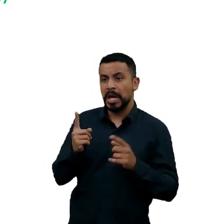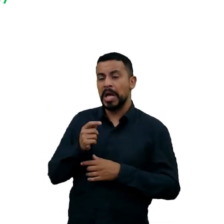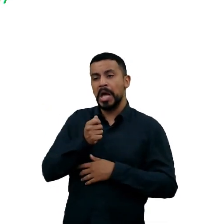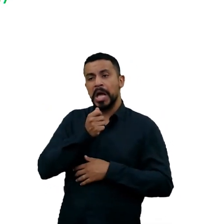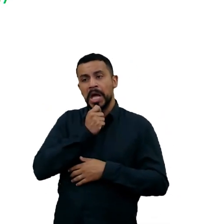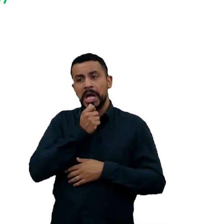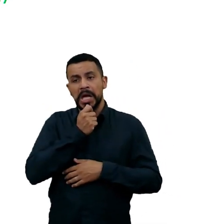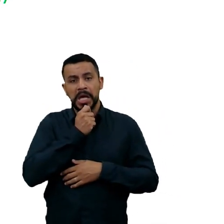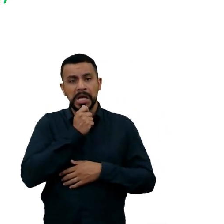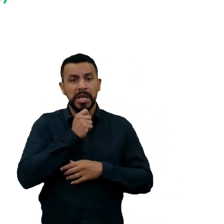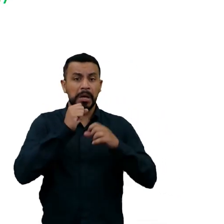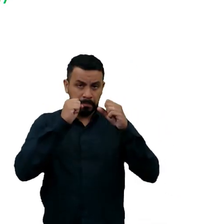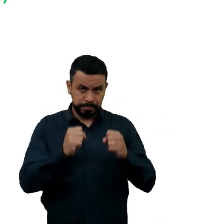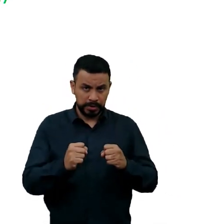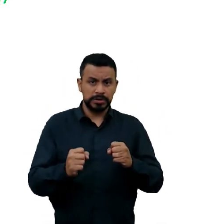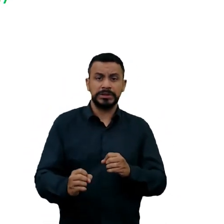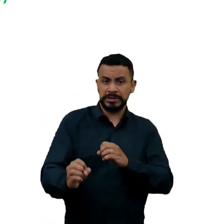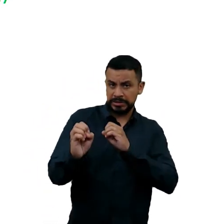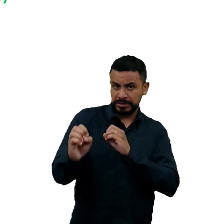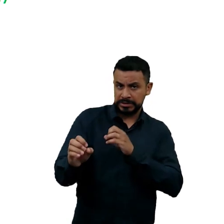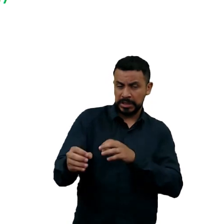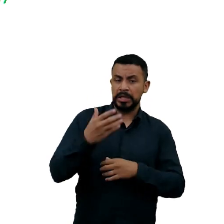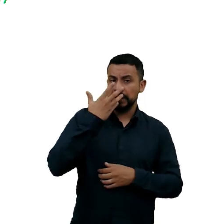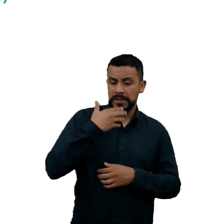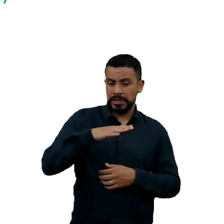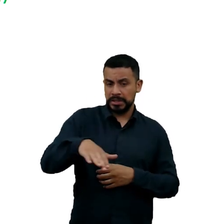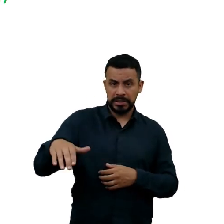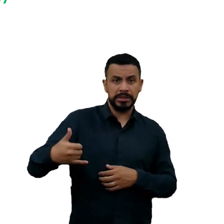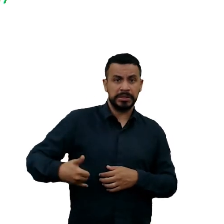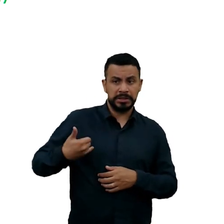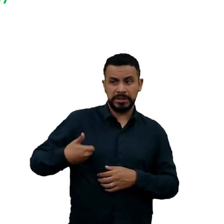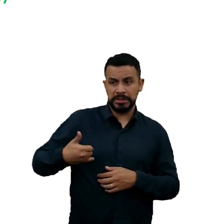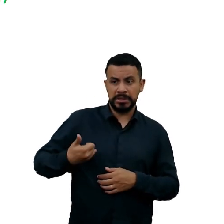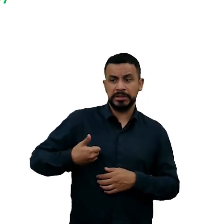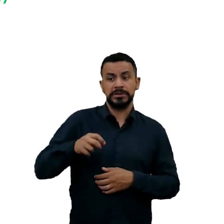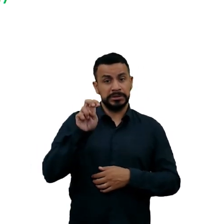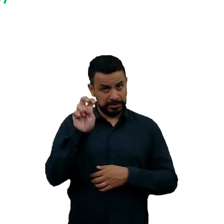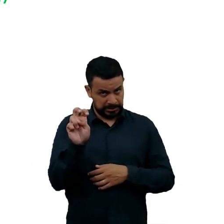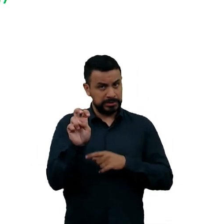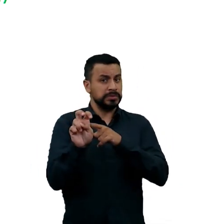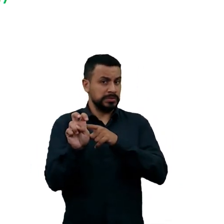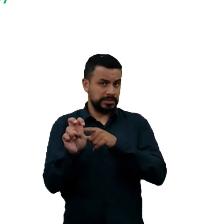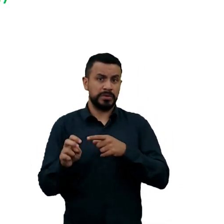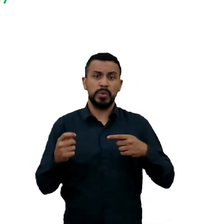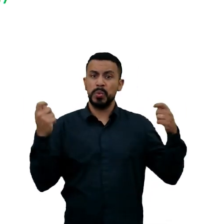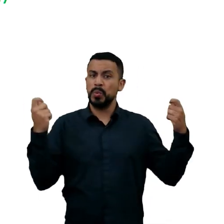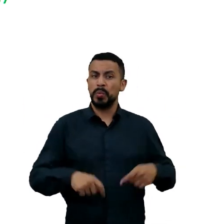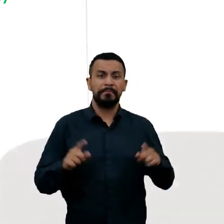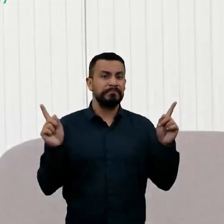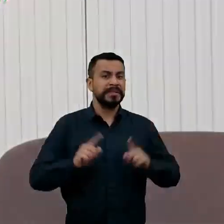podemos ensinar uma criancinha de 5 anos sem que a ponte caia. Não precisamos de toneladas